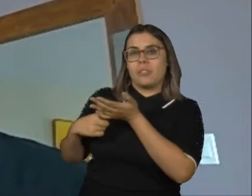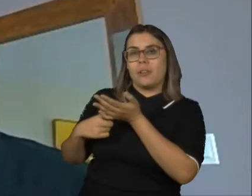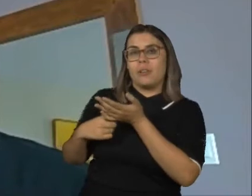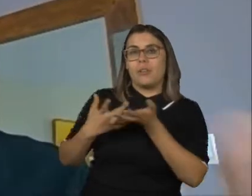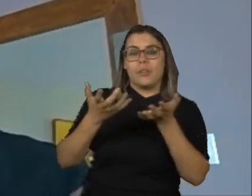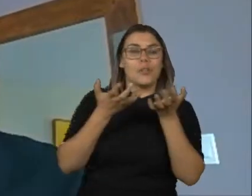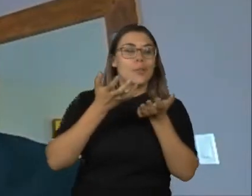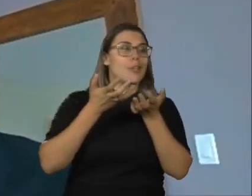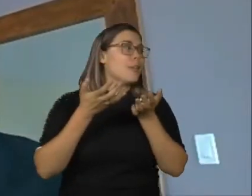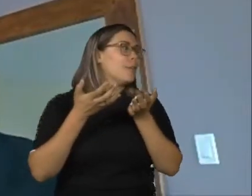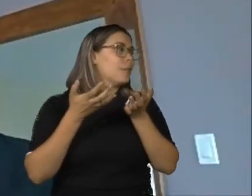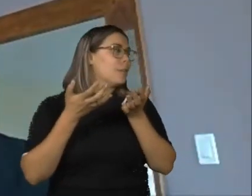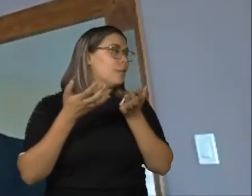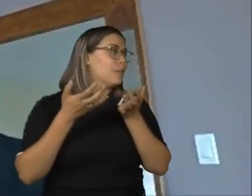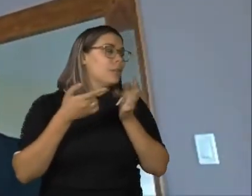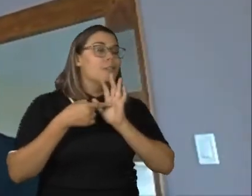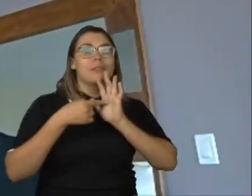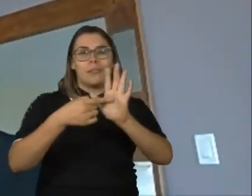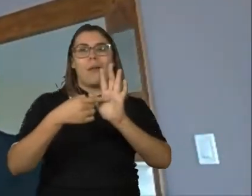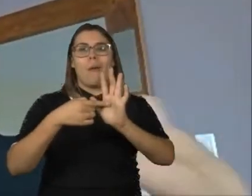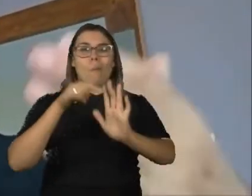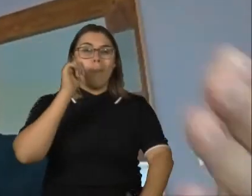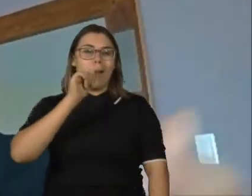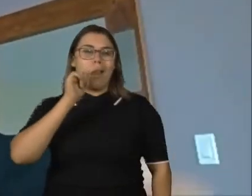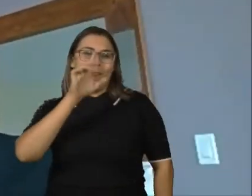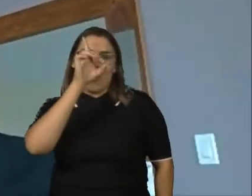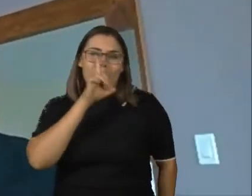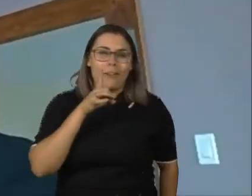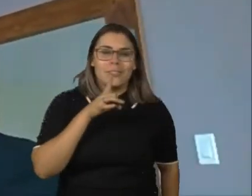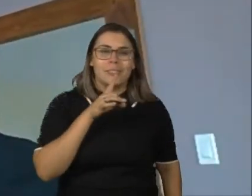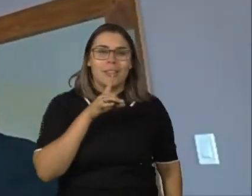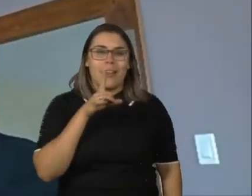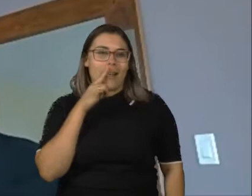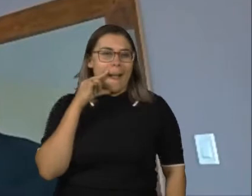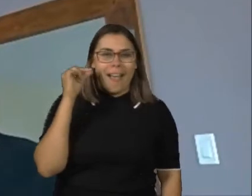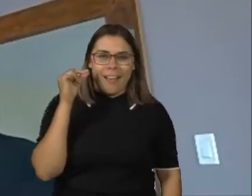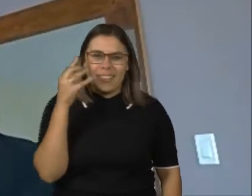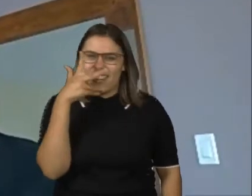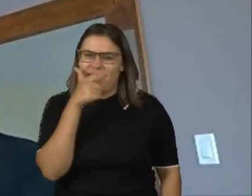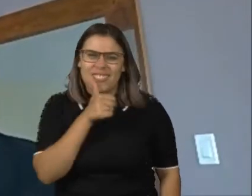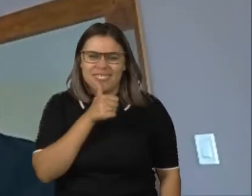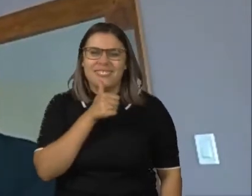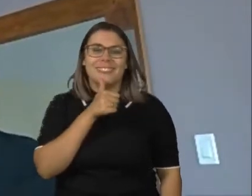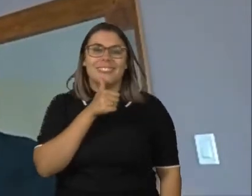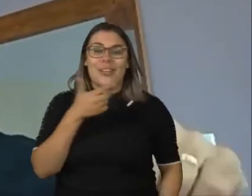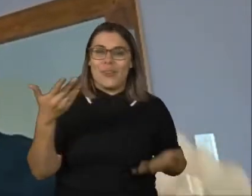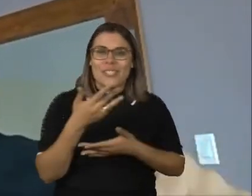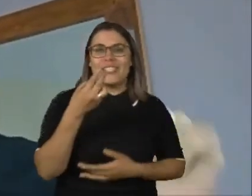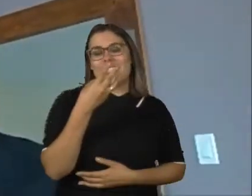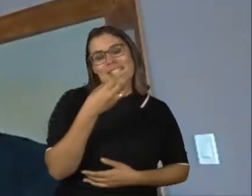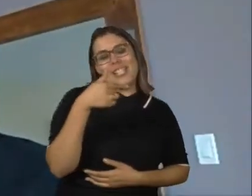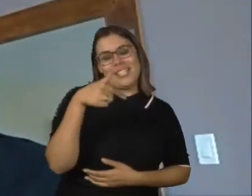para essa loira gata que está aí, que há 37 anos atrás, hoje, há 37